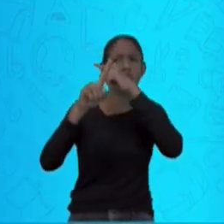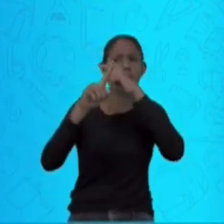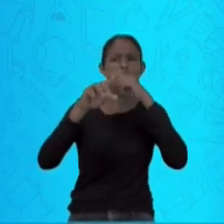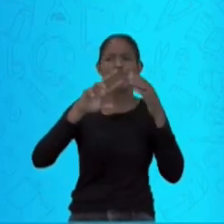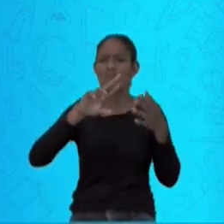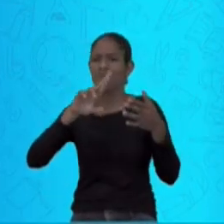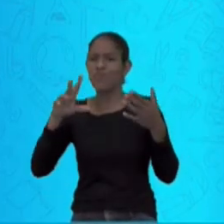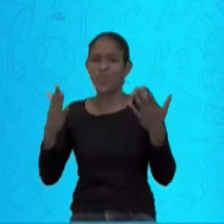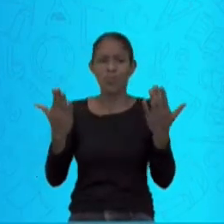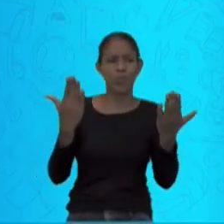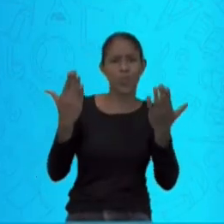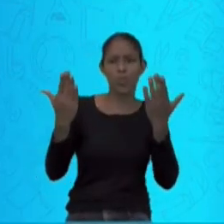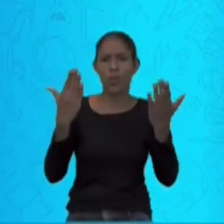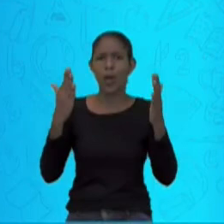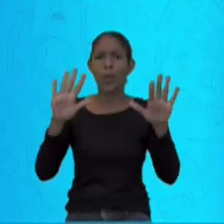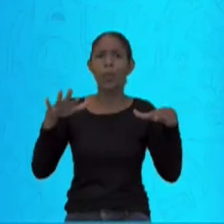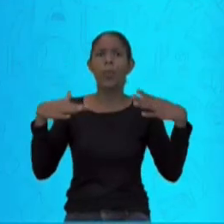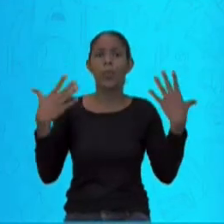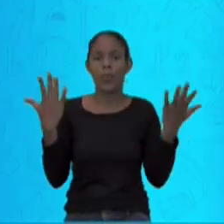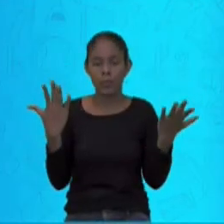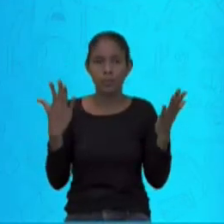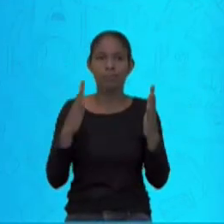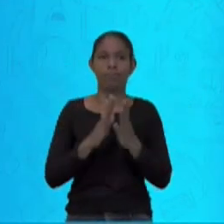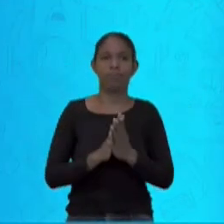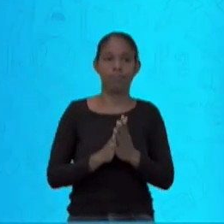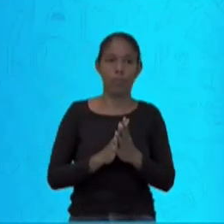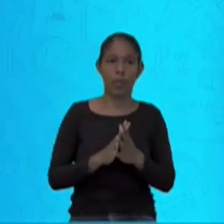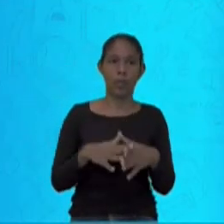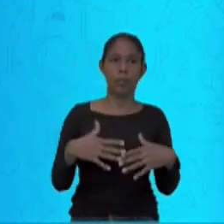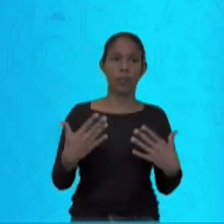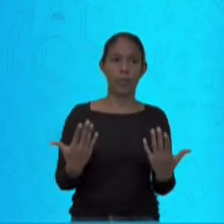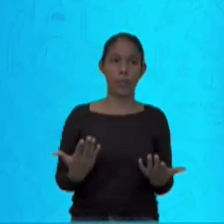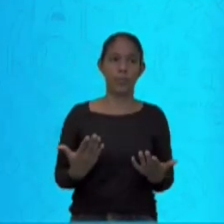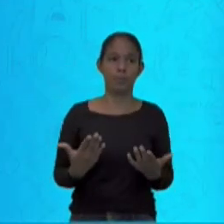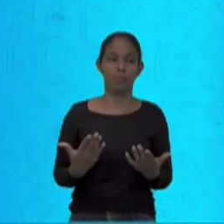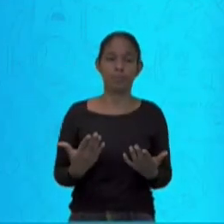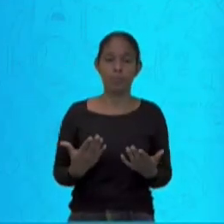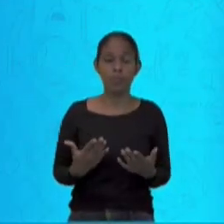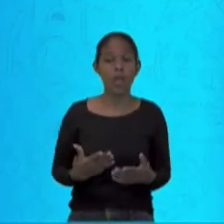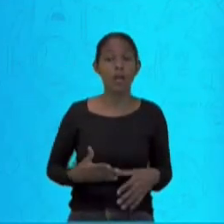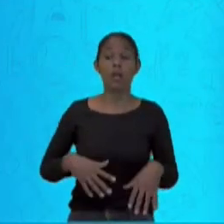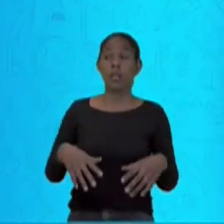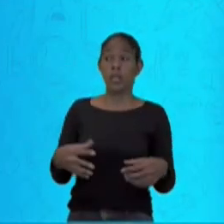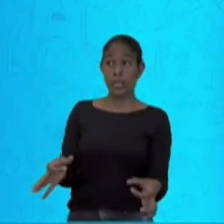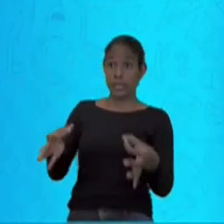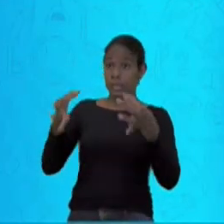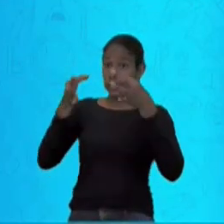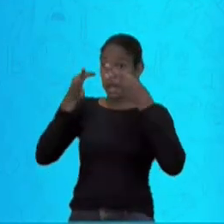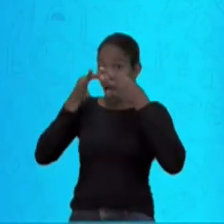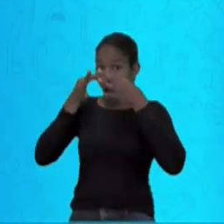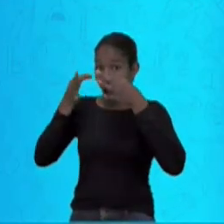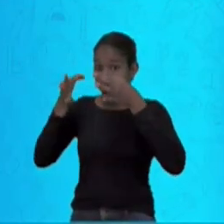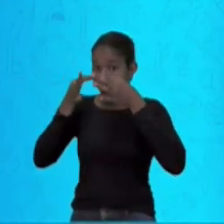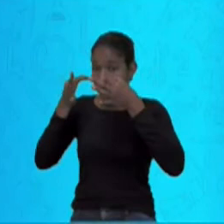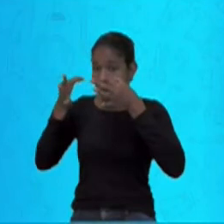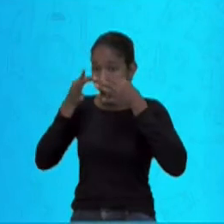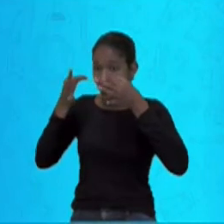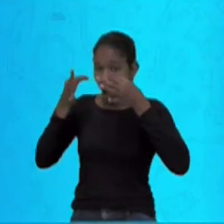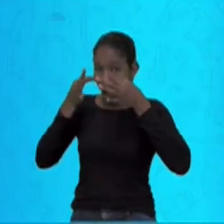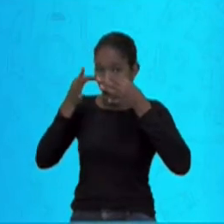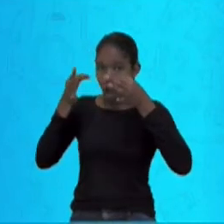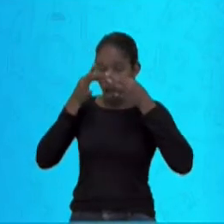estamos dizendo aqui são as viroses, que também causam febre. Muita atenção. Todo processo